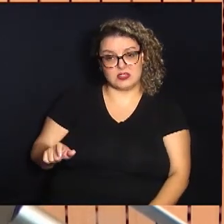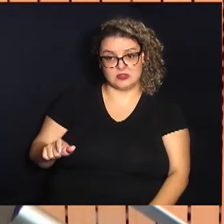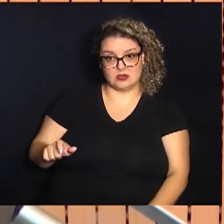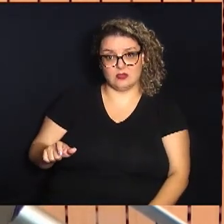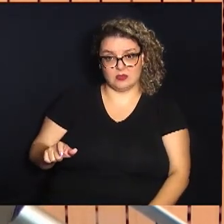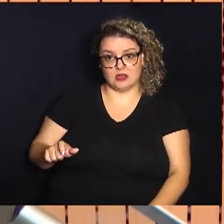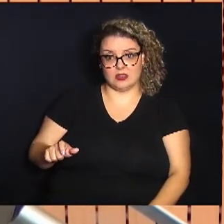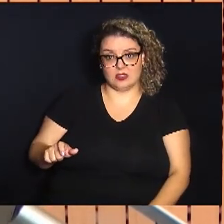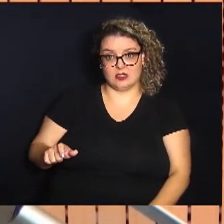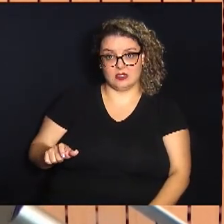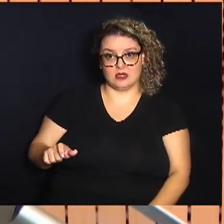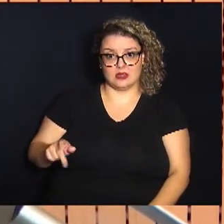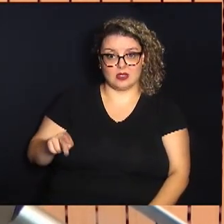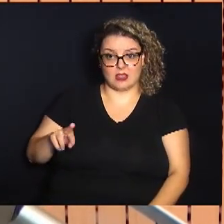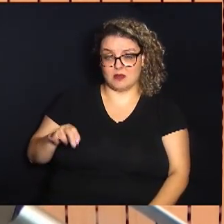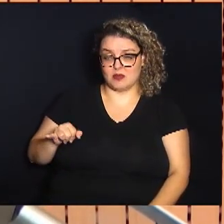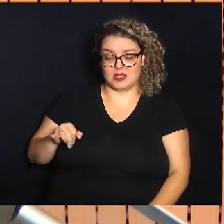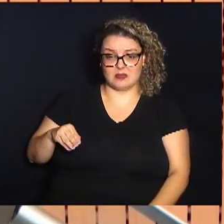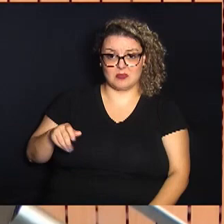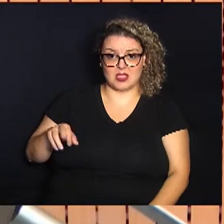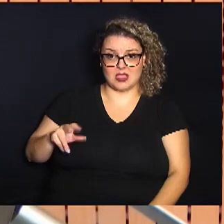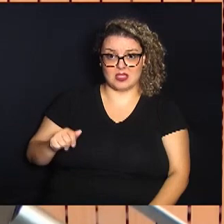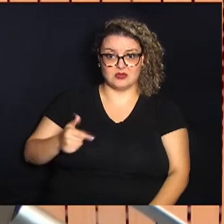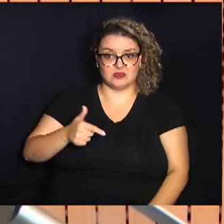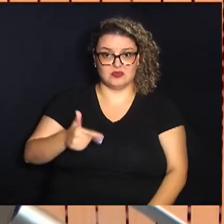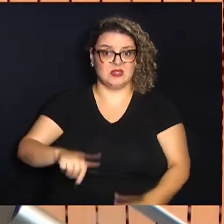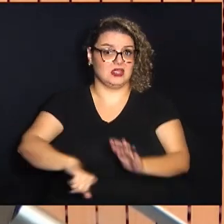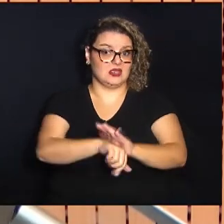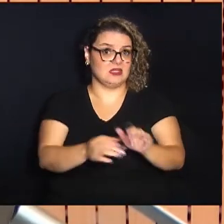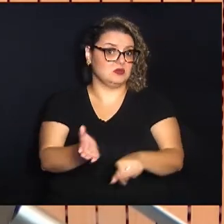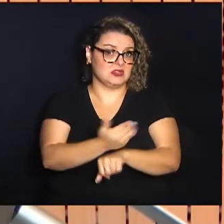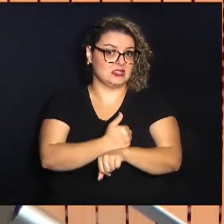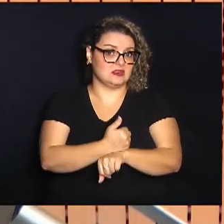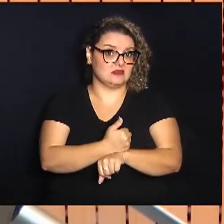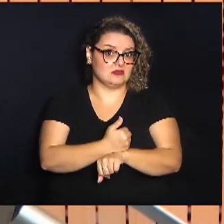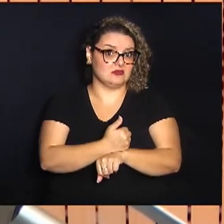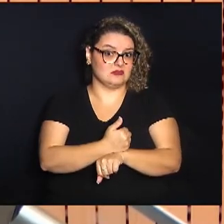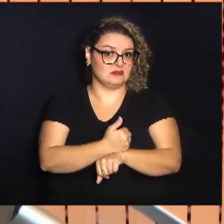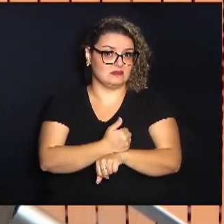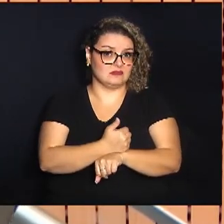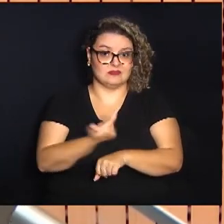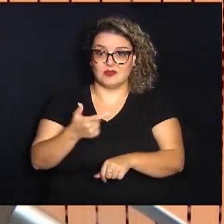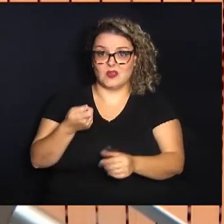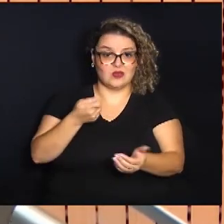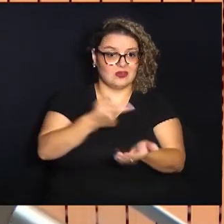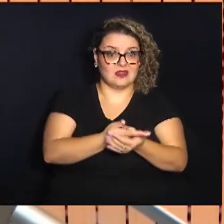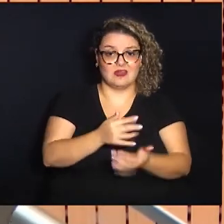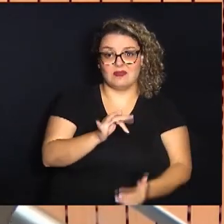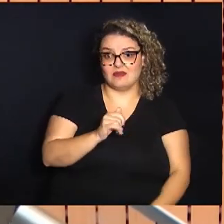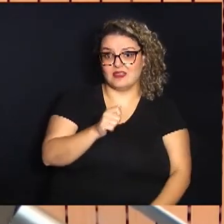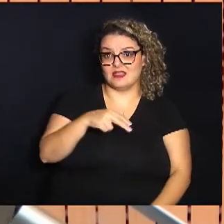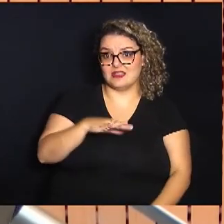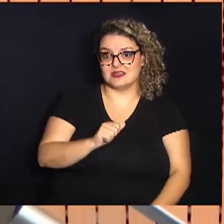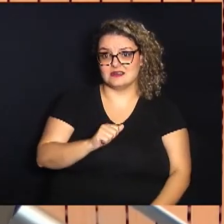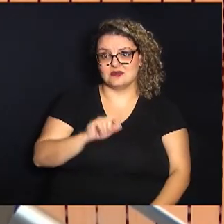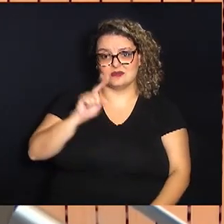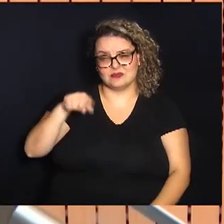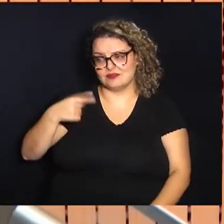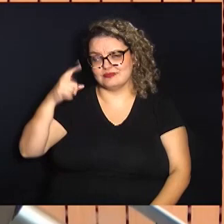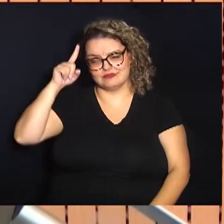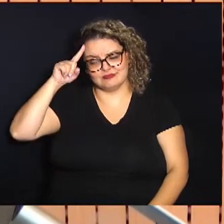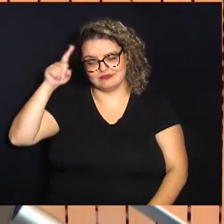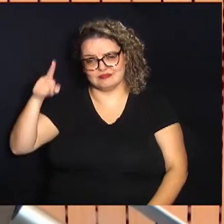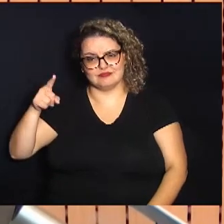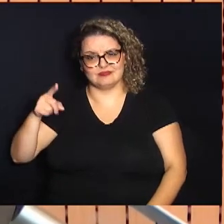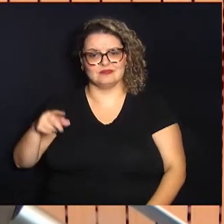que é primária de bons antecedentes não cabe fiança na delegacia mas no outro dia certeza que ele vai sair numa